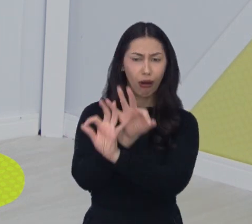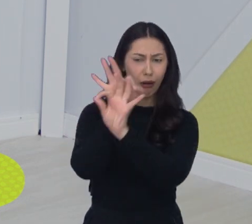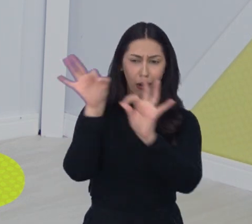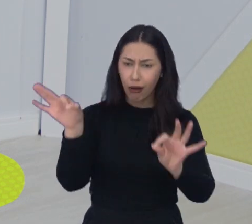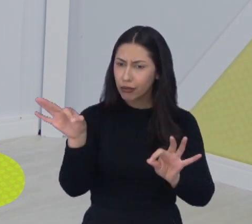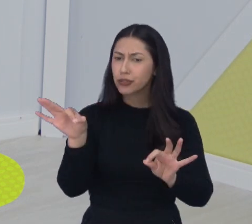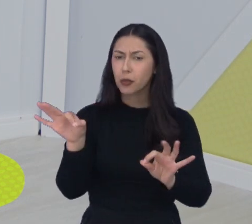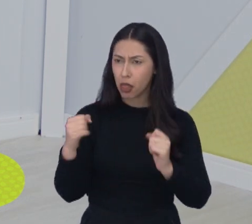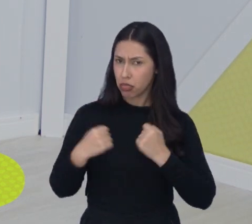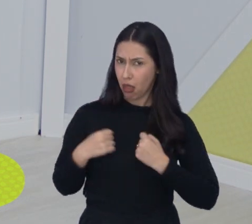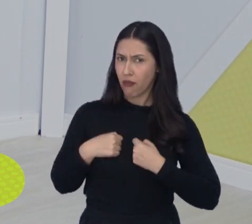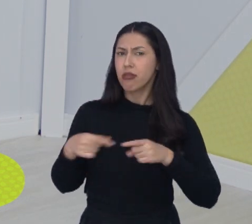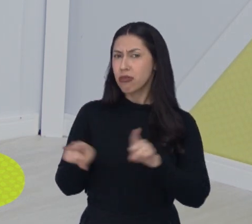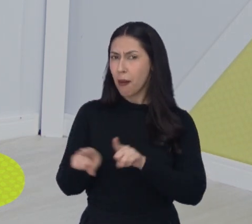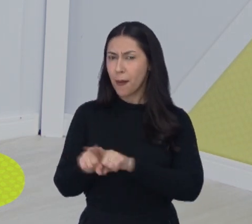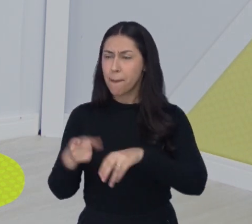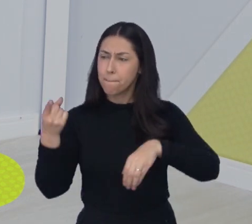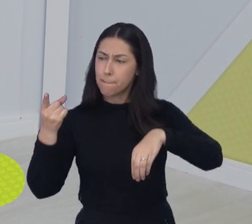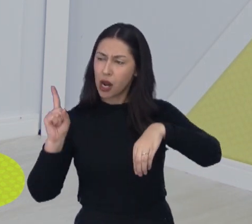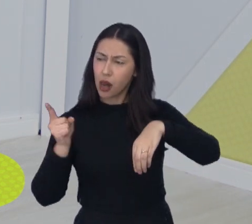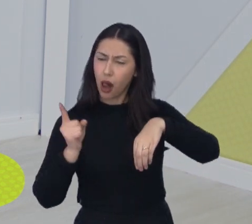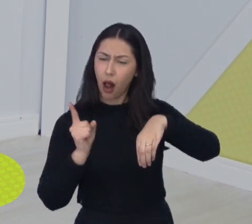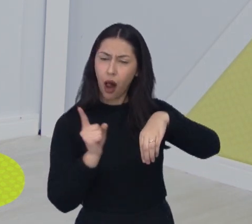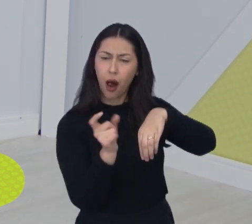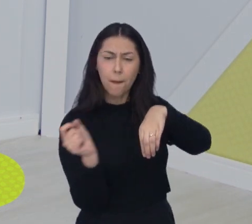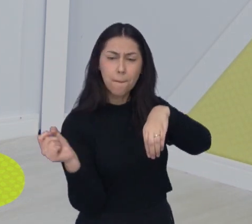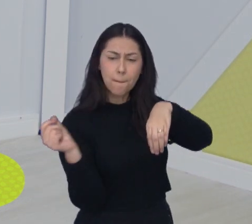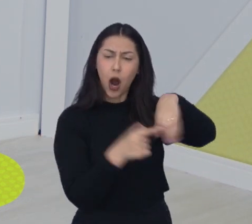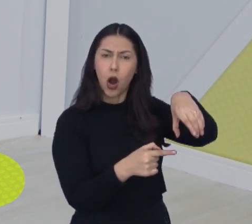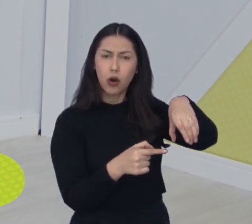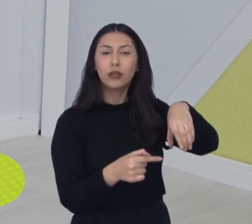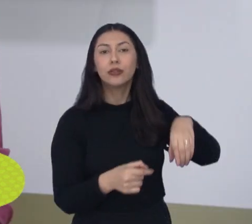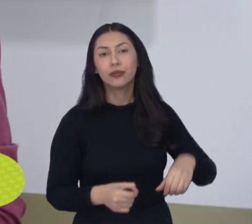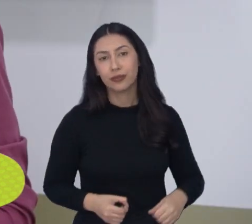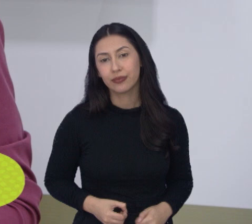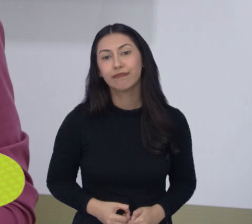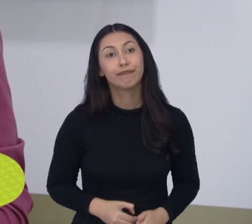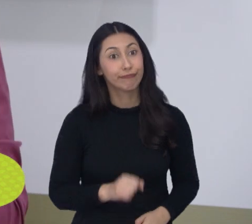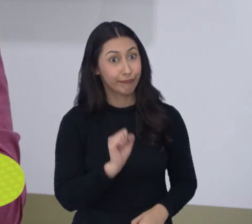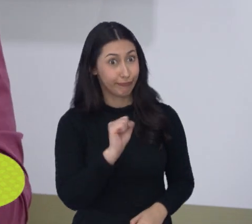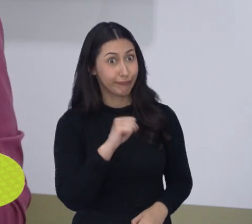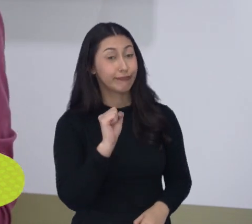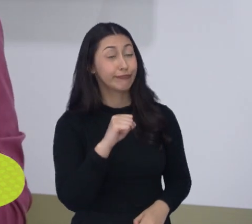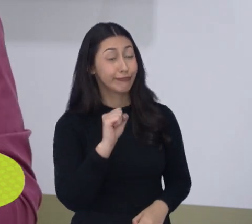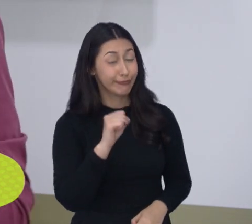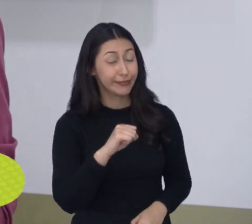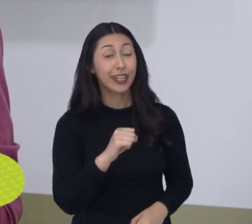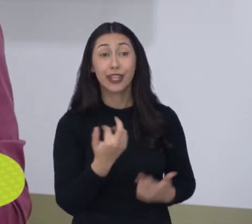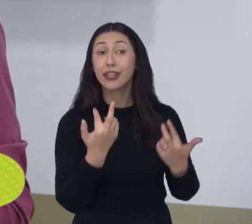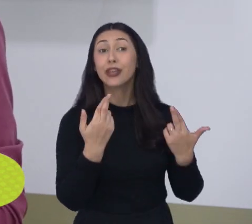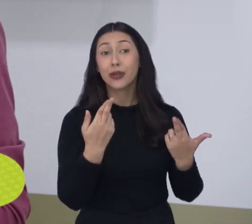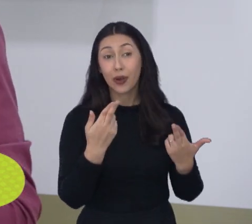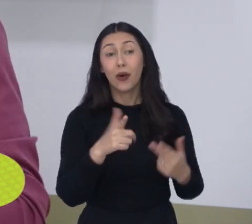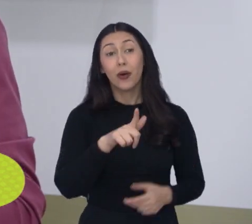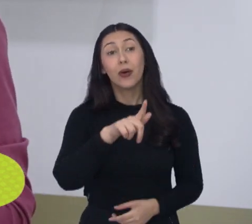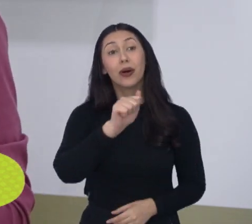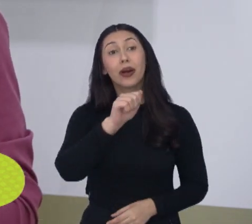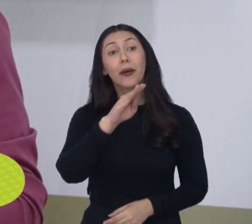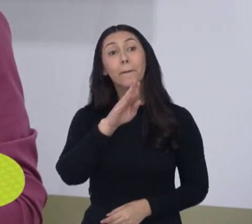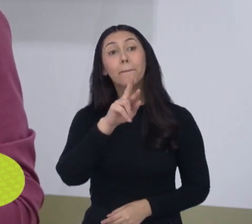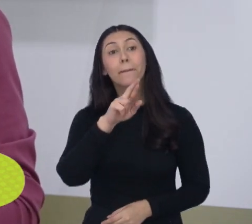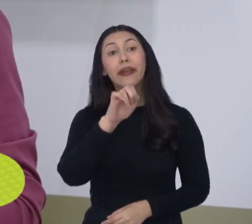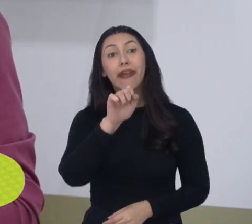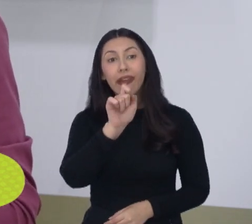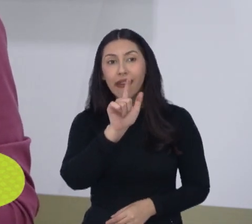e mostrando essa habilidade ao sair jogando e fazendo até gols. Verdade, como o próprio Gabriel Oliveira, que é o